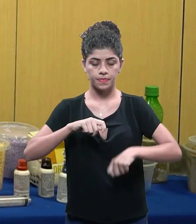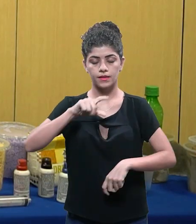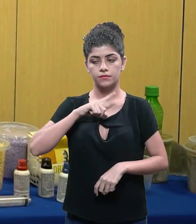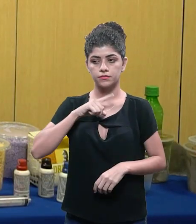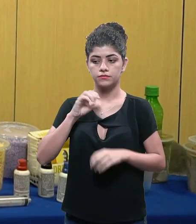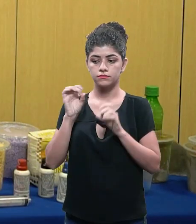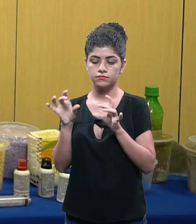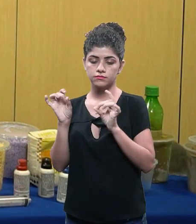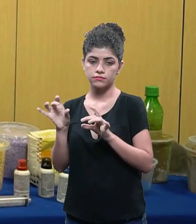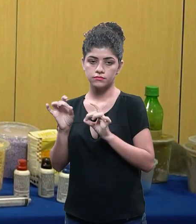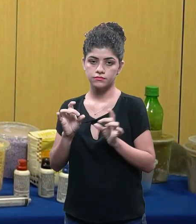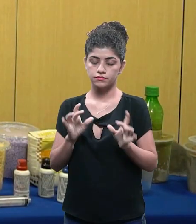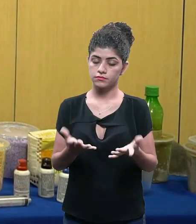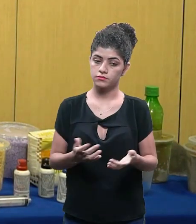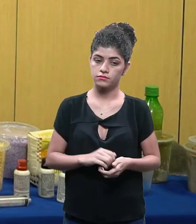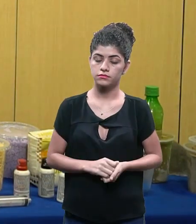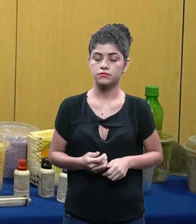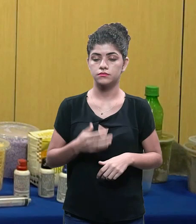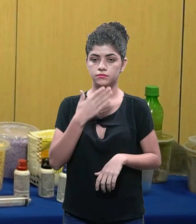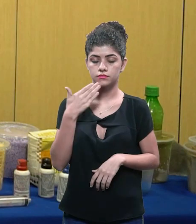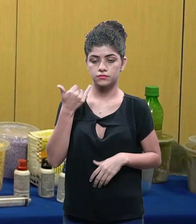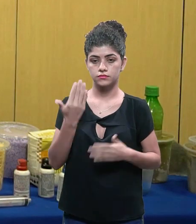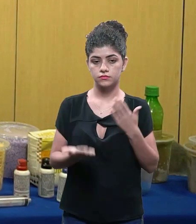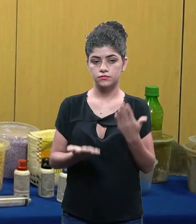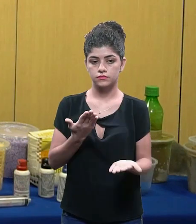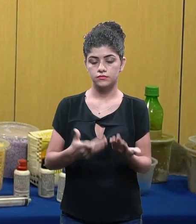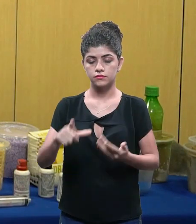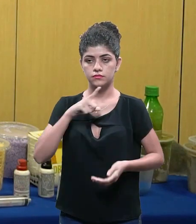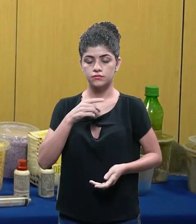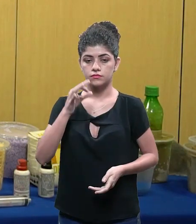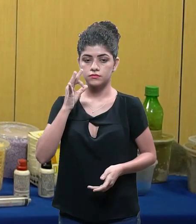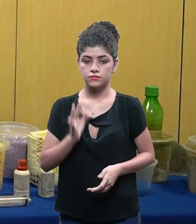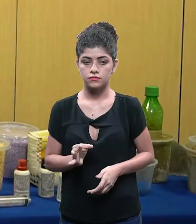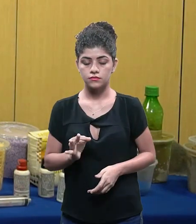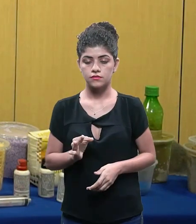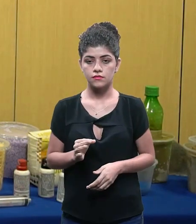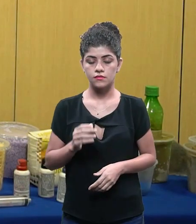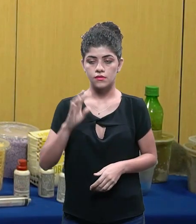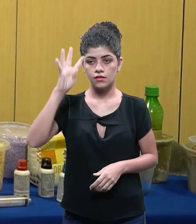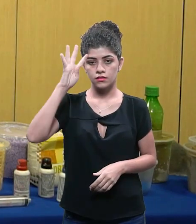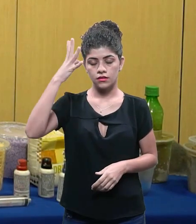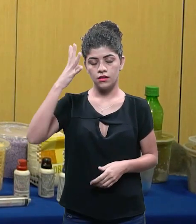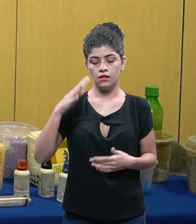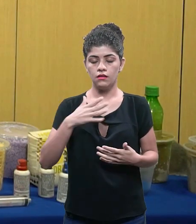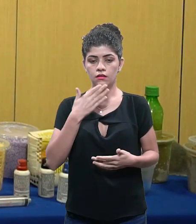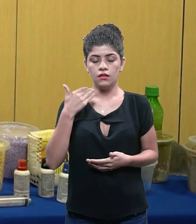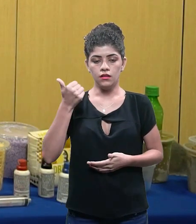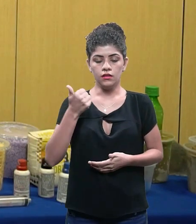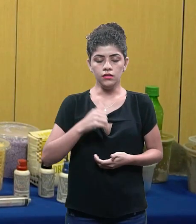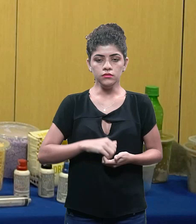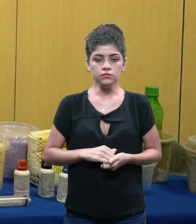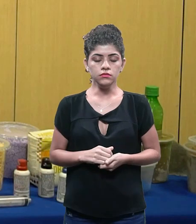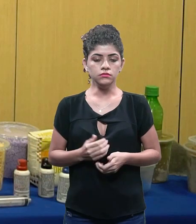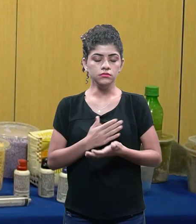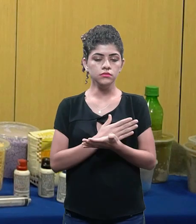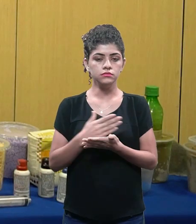e eu preciso garantir uma boa reprodutibilidade o melhor é eu adquirir uma balança pra me ter precisão e um resultado